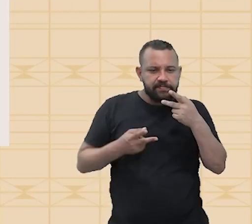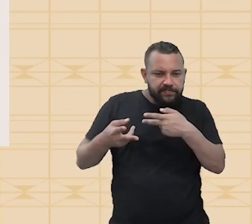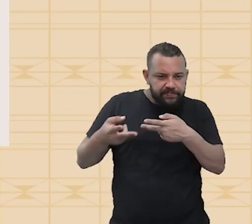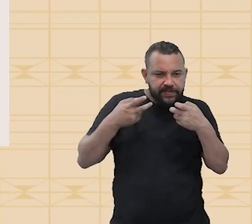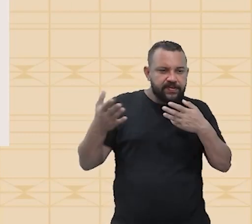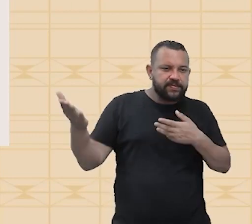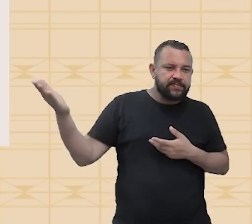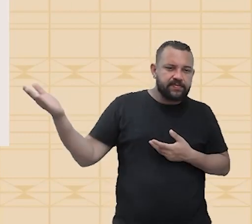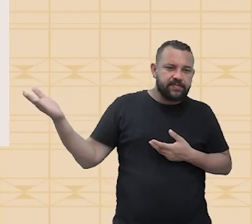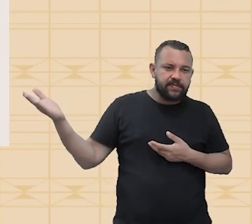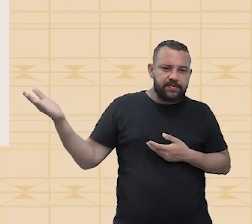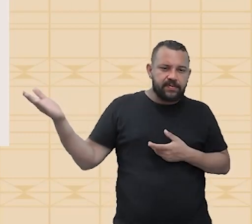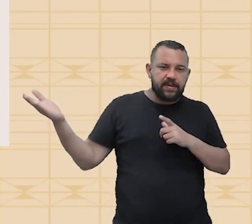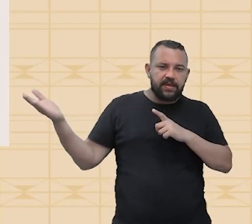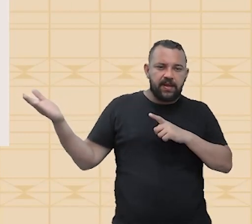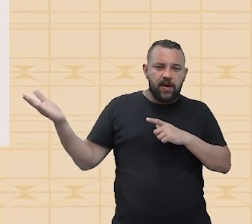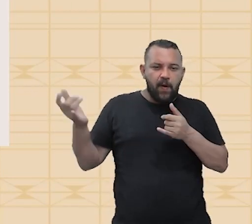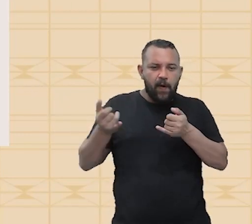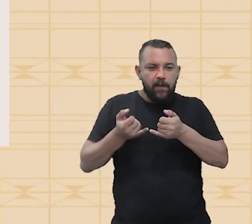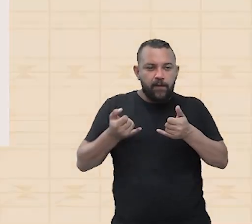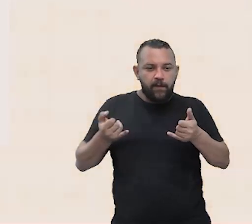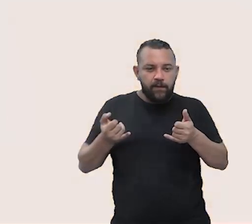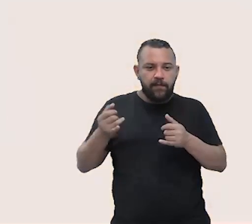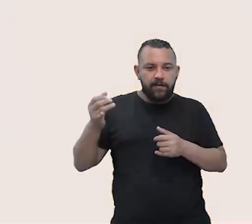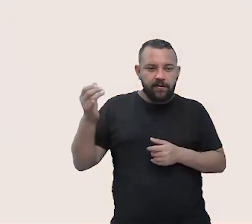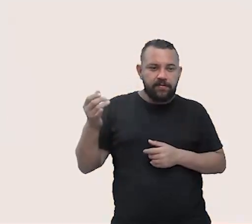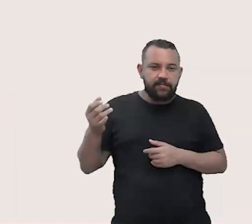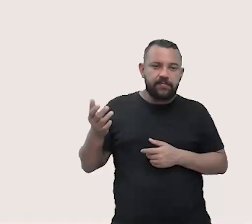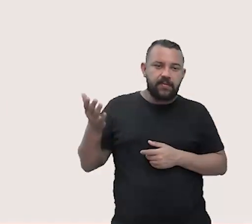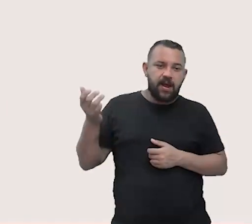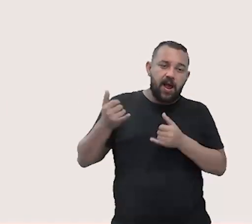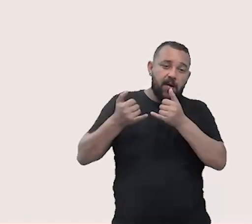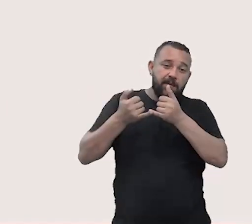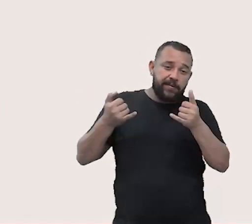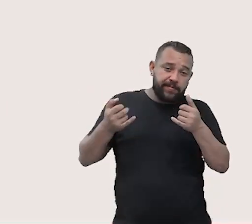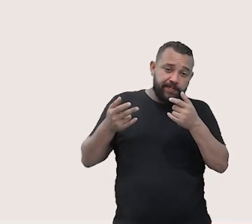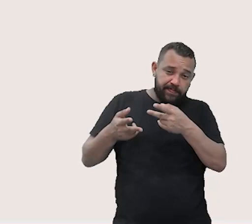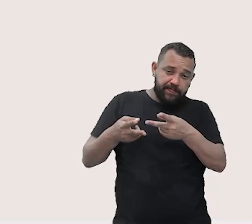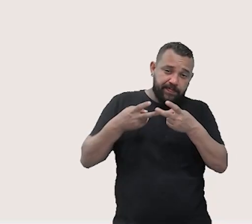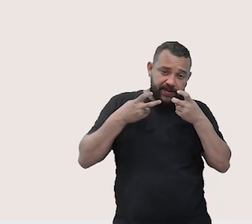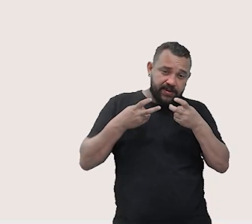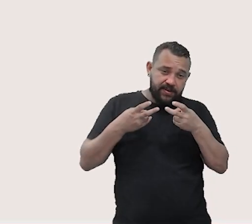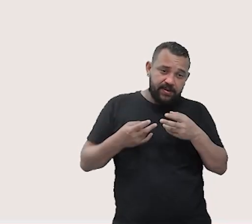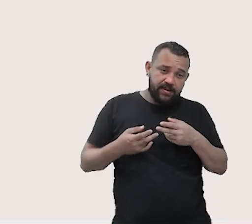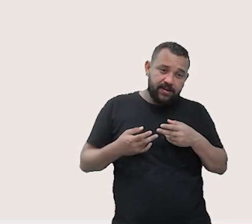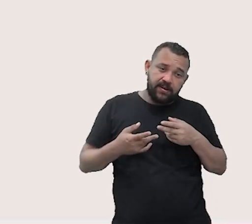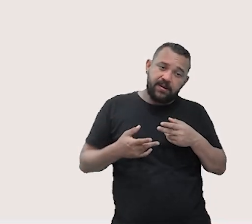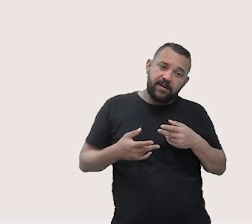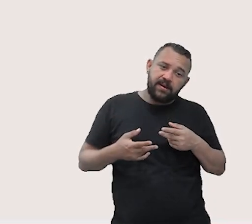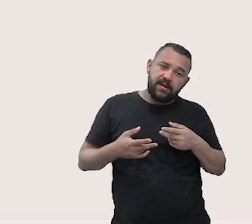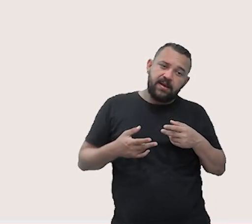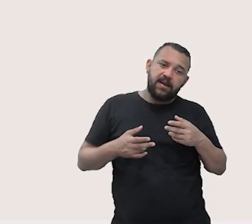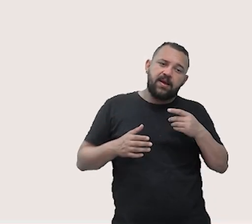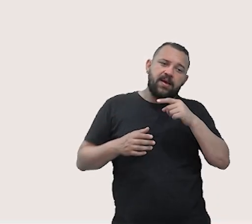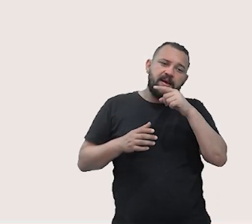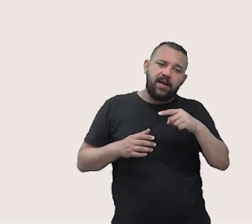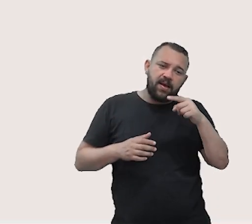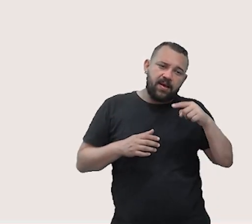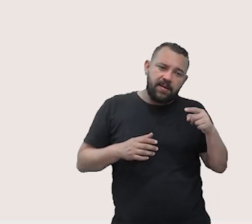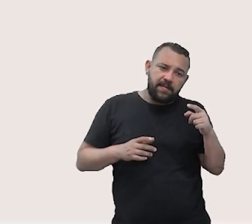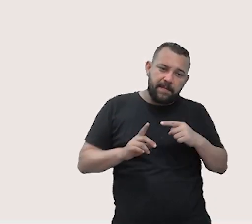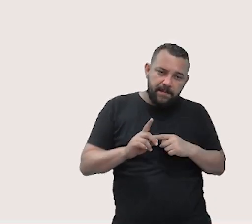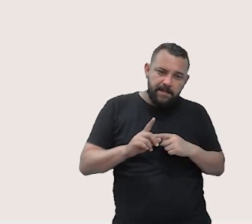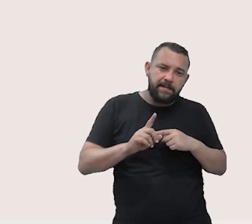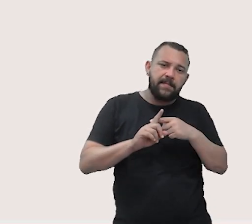que você tem um som agudo e um som grave. E note que, nesse caso, você tem a altura do som sendo